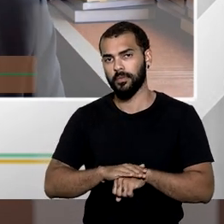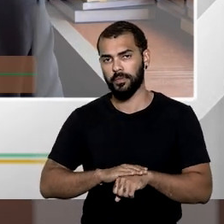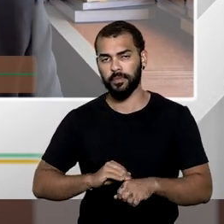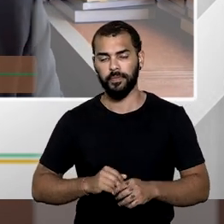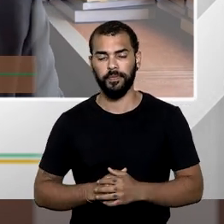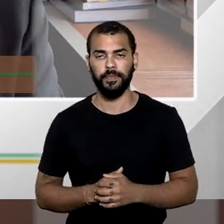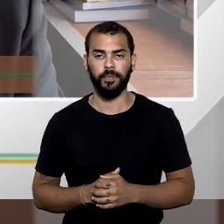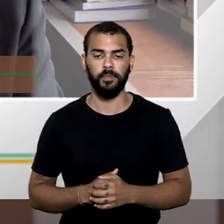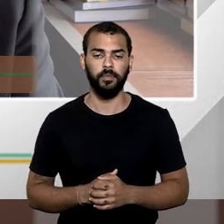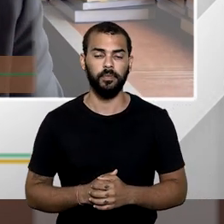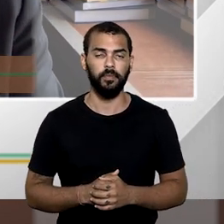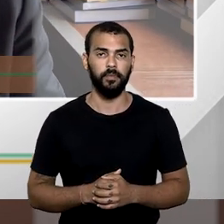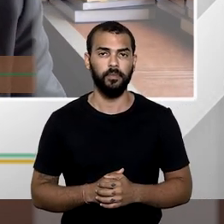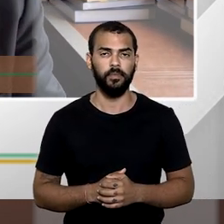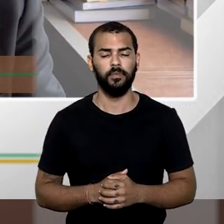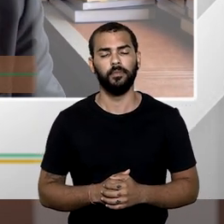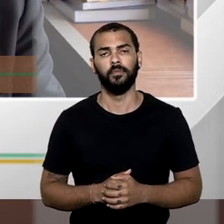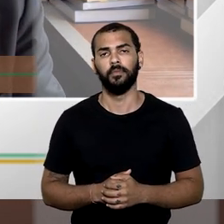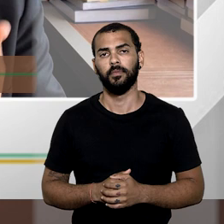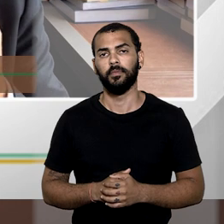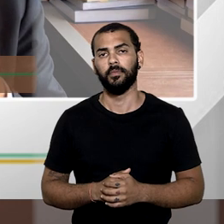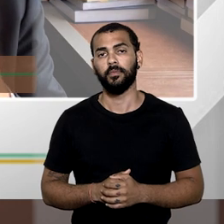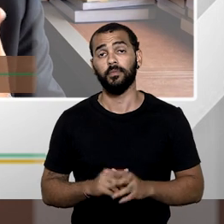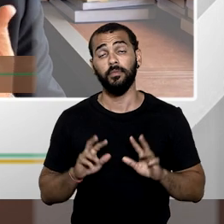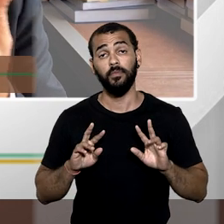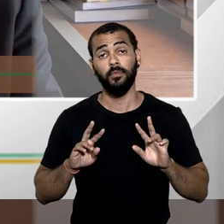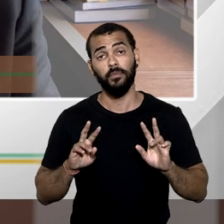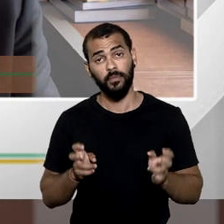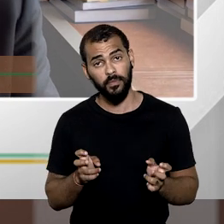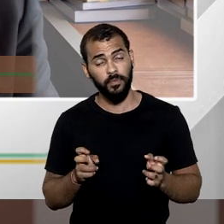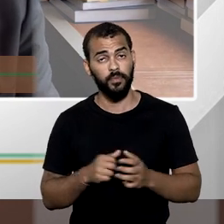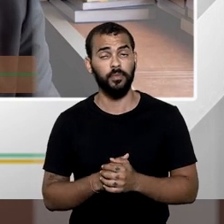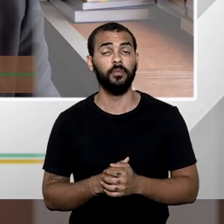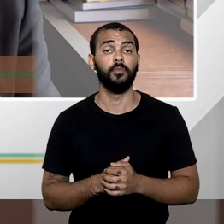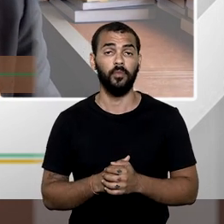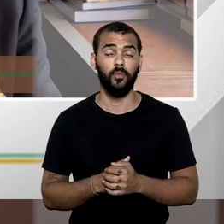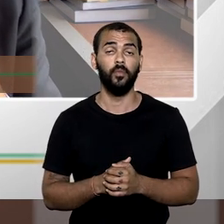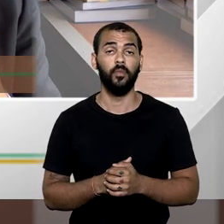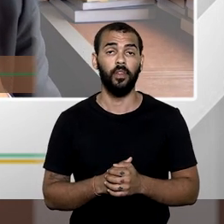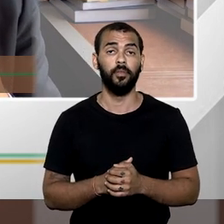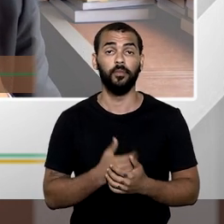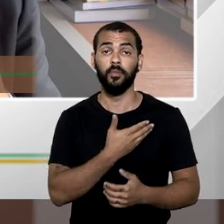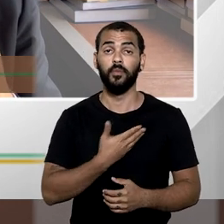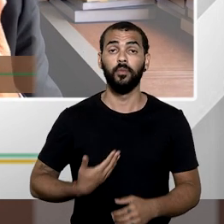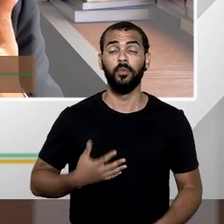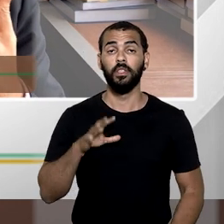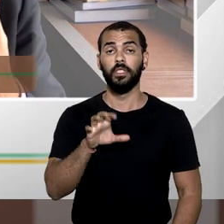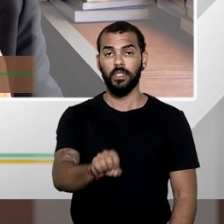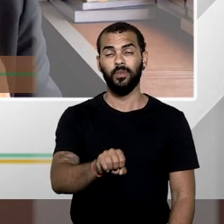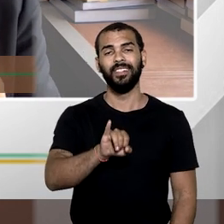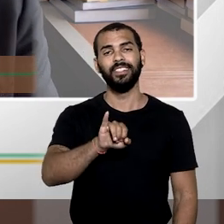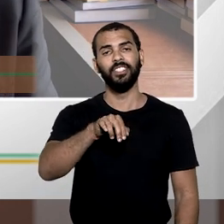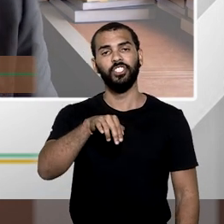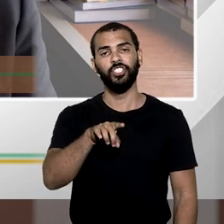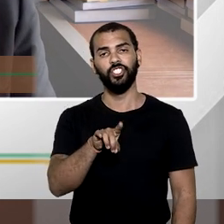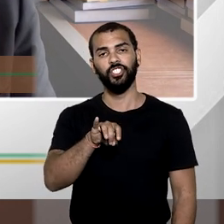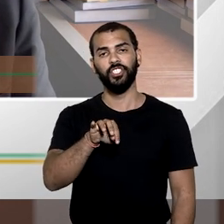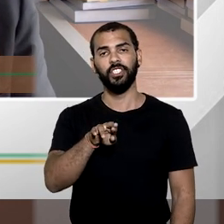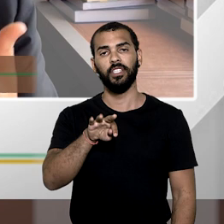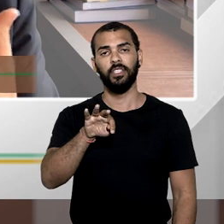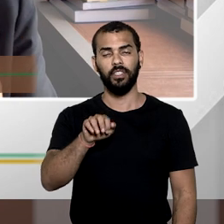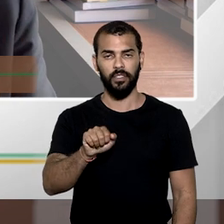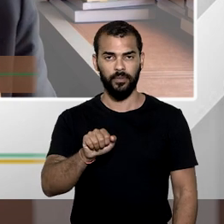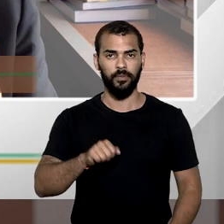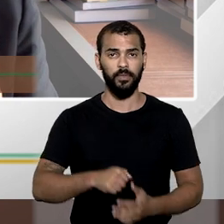conversa aqui. Quanto à desapropriação indireta, é o proprietário